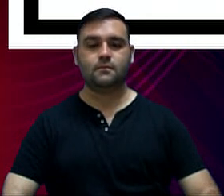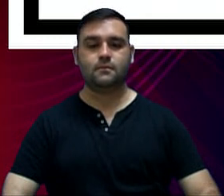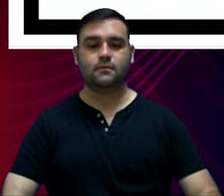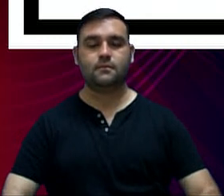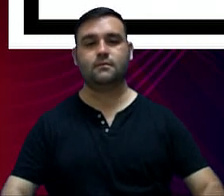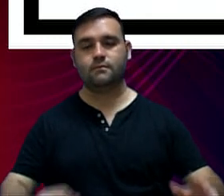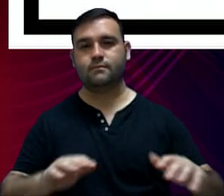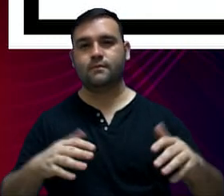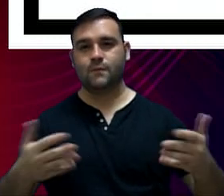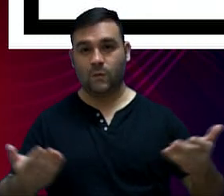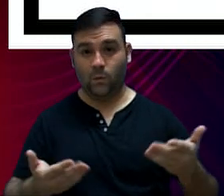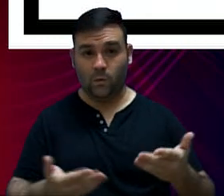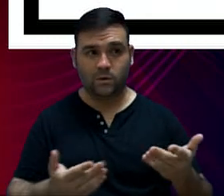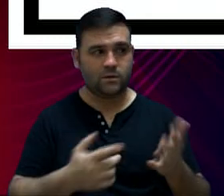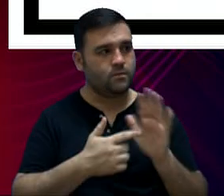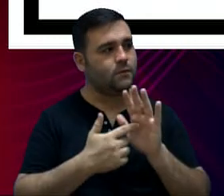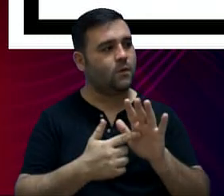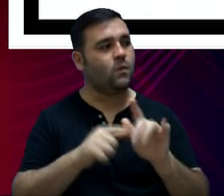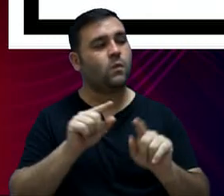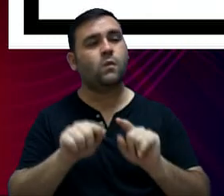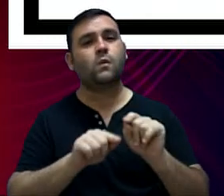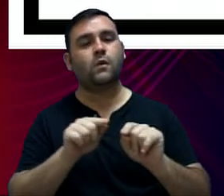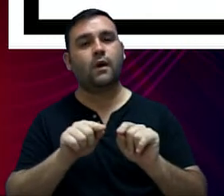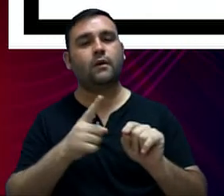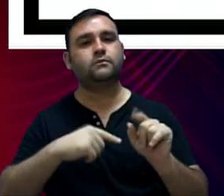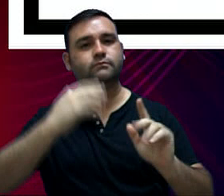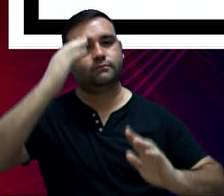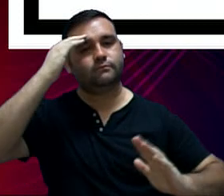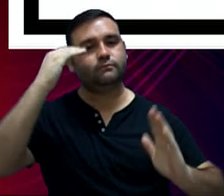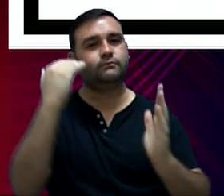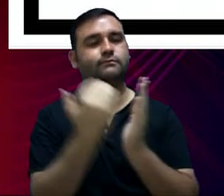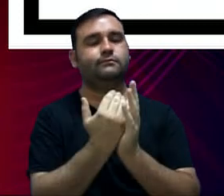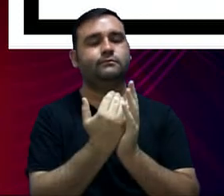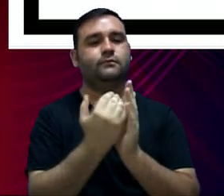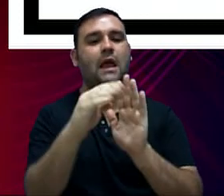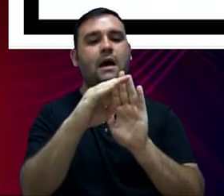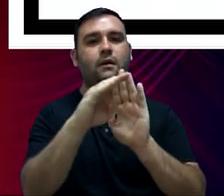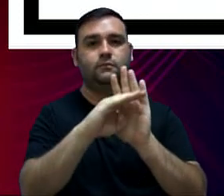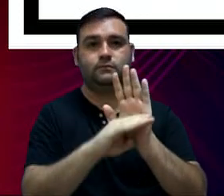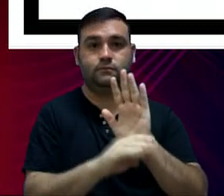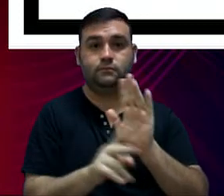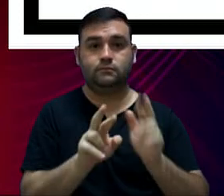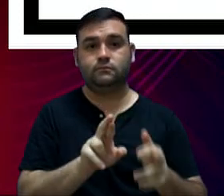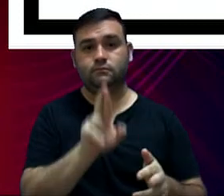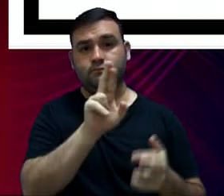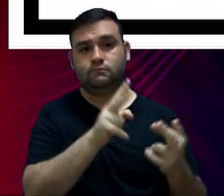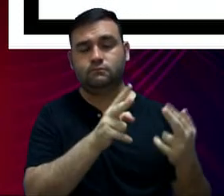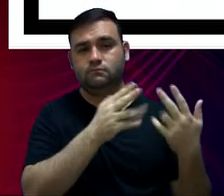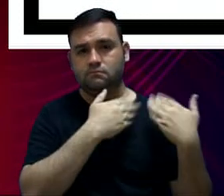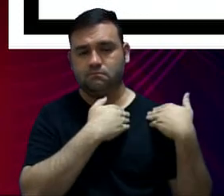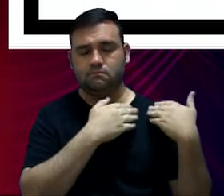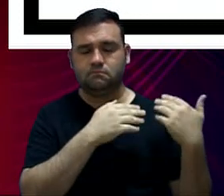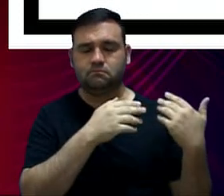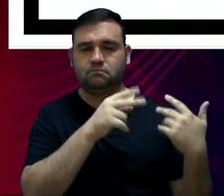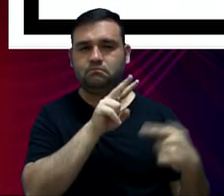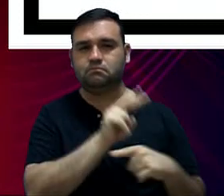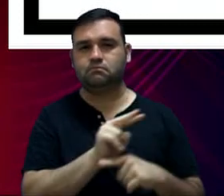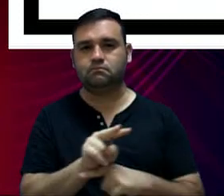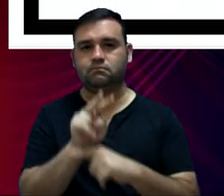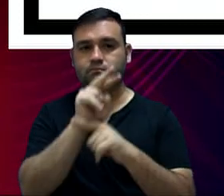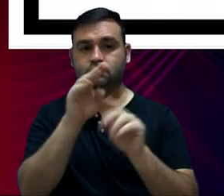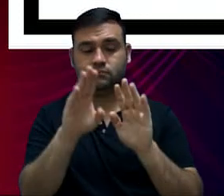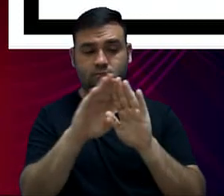Então, a presença aqui é para fazer cumprir a Lei de Responsabilidade Fiscal, a Lei Complementar 101,